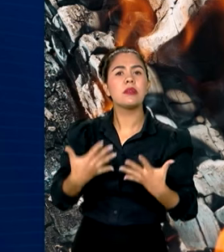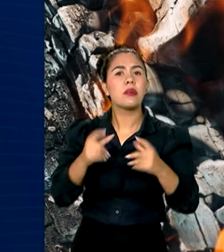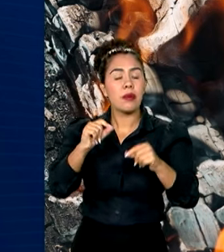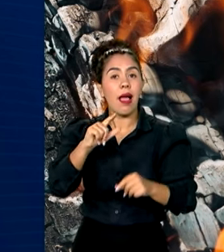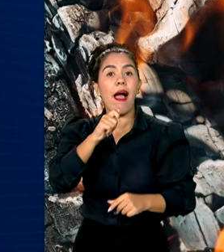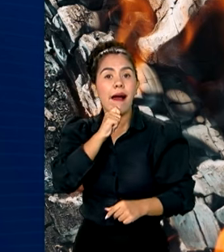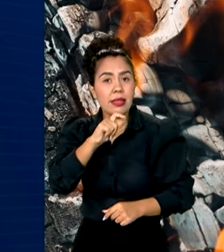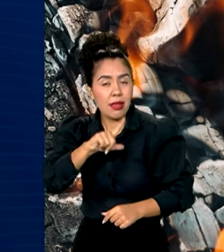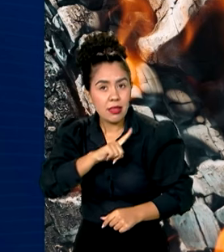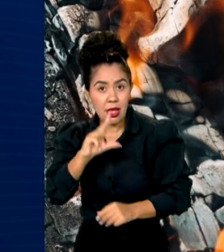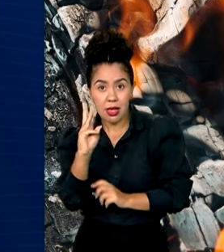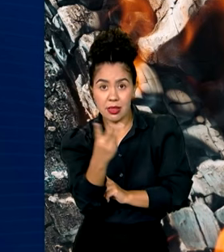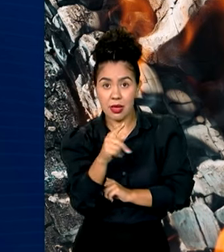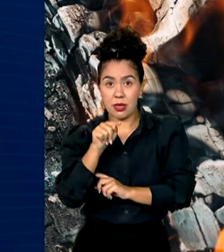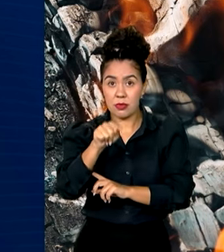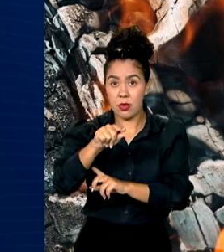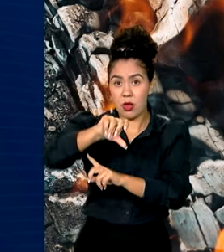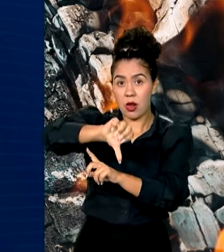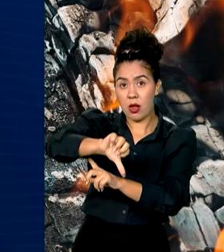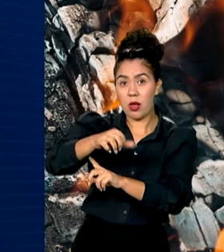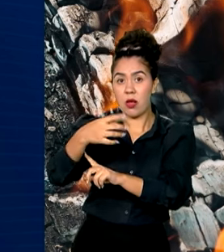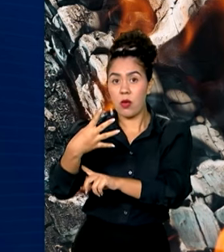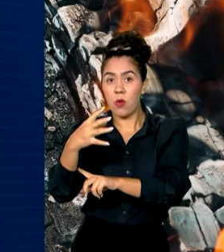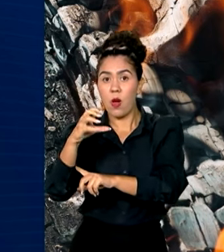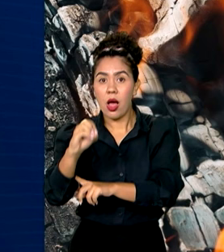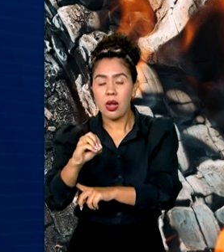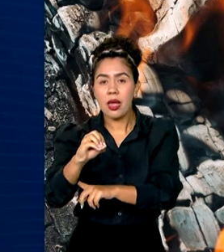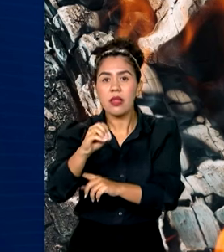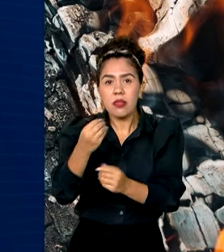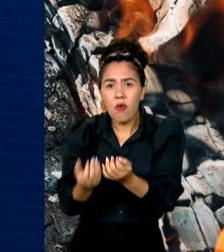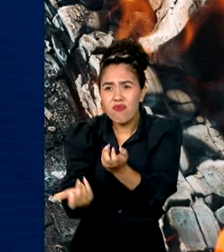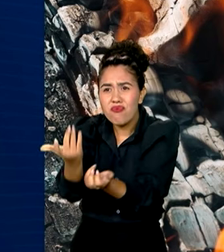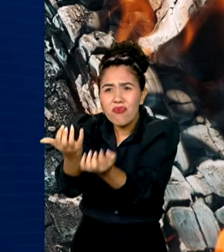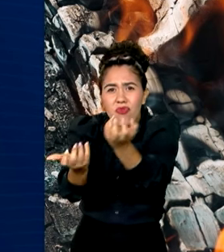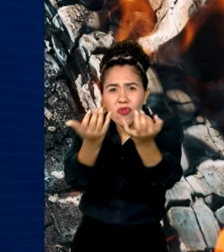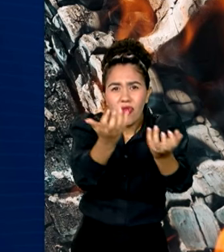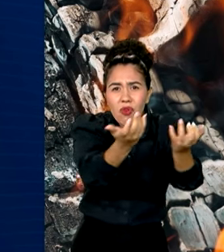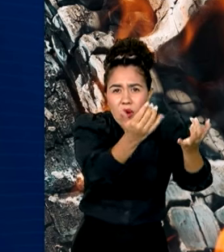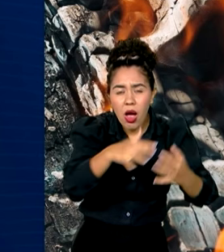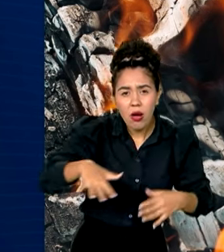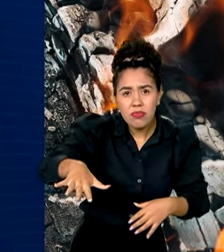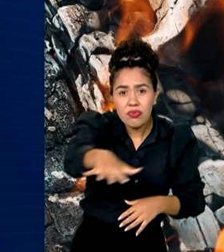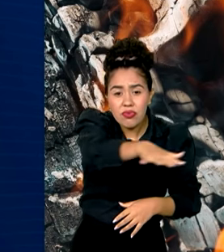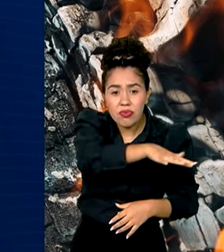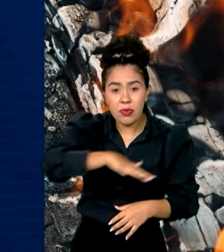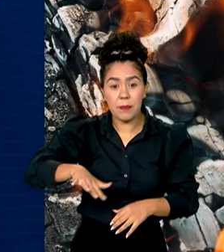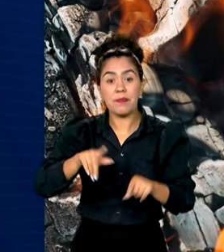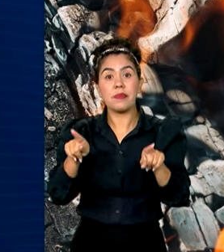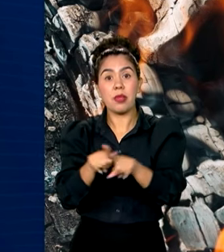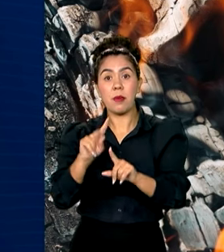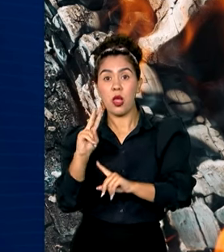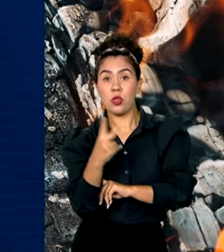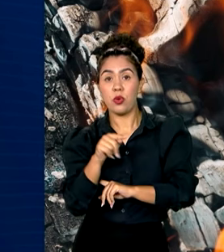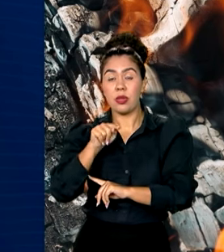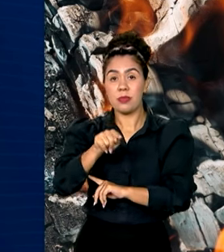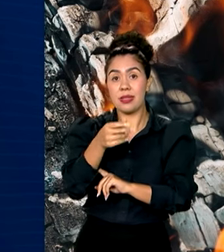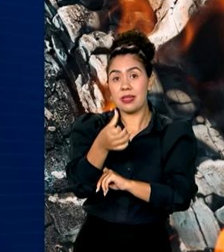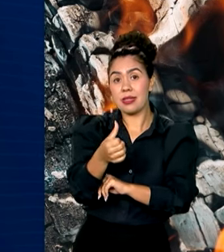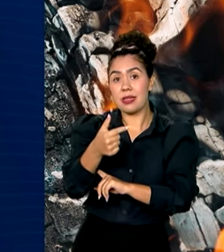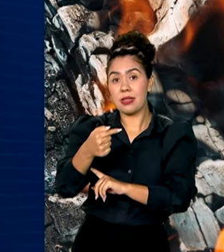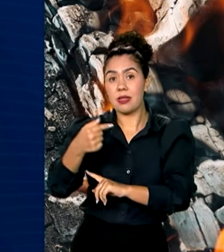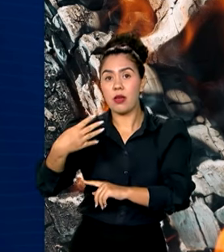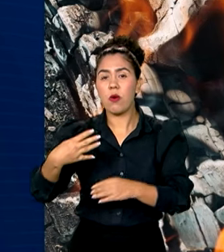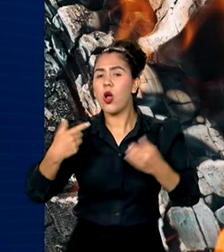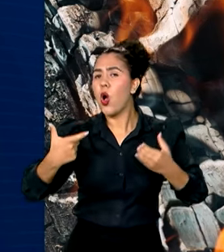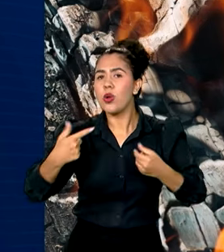.940 focos de incêndio na região. 2.674 na cidade